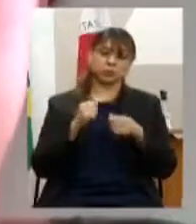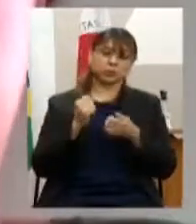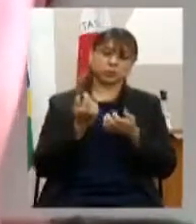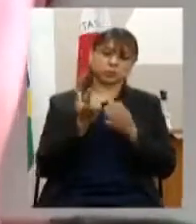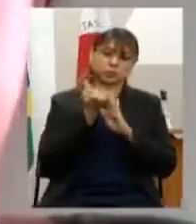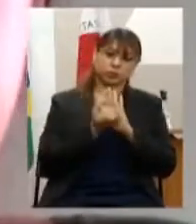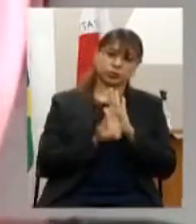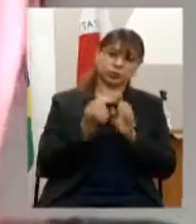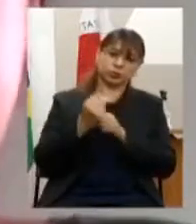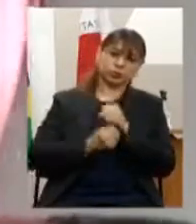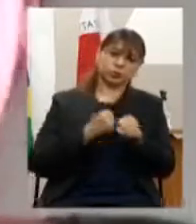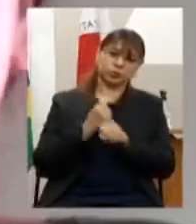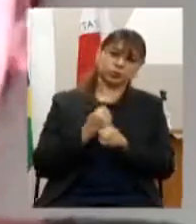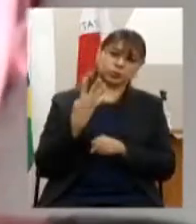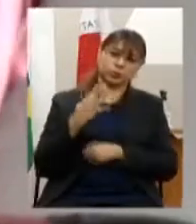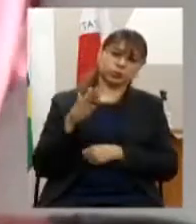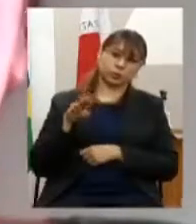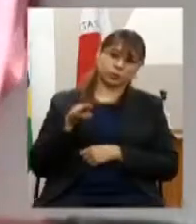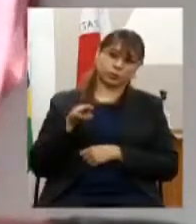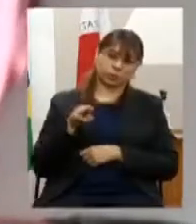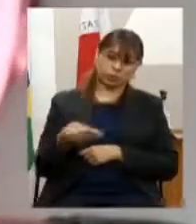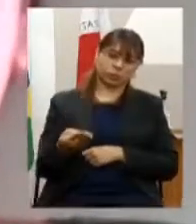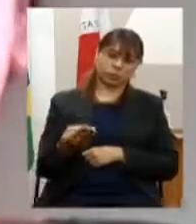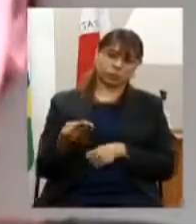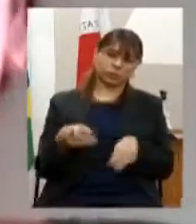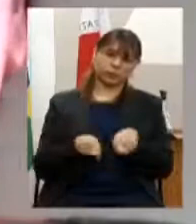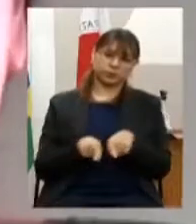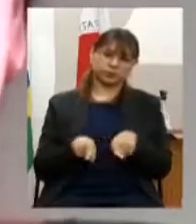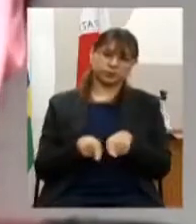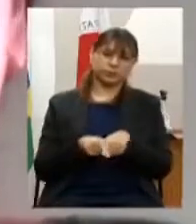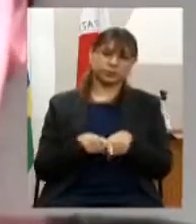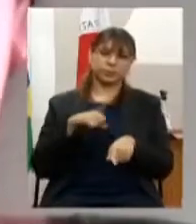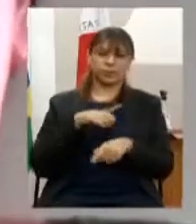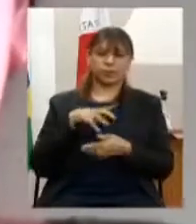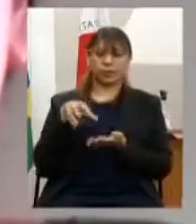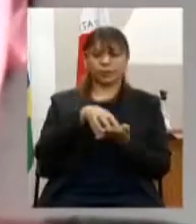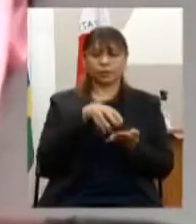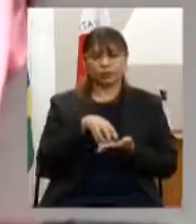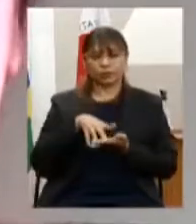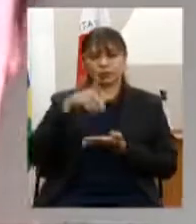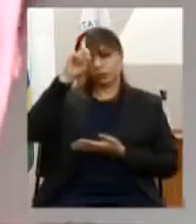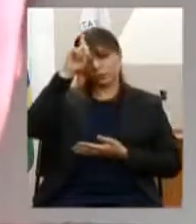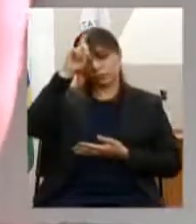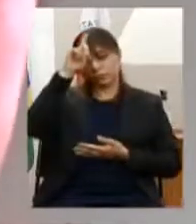de reais em contrapartida nós temos o centro hospitalar